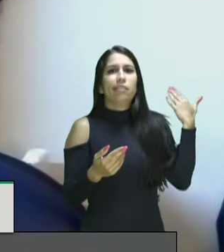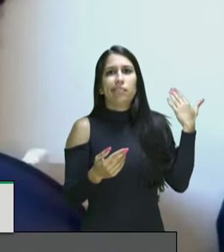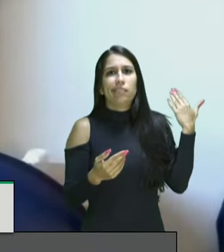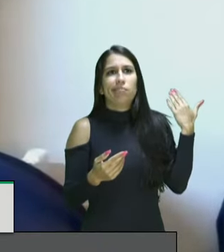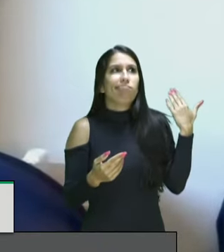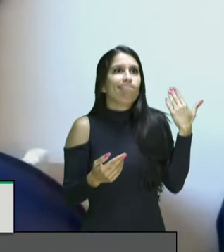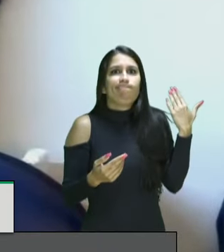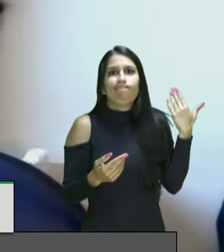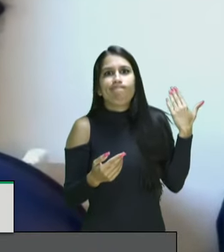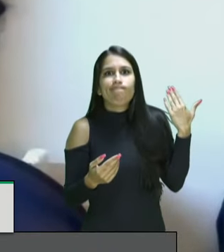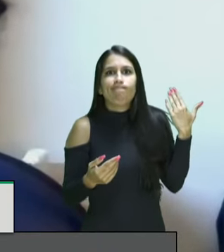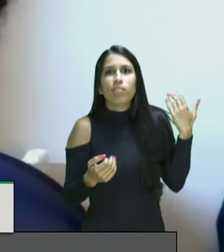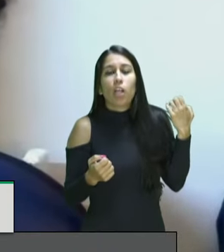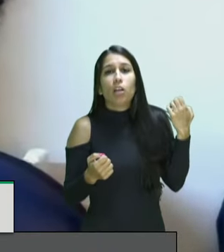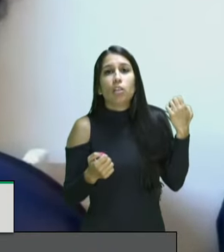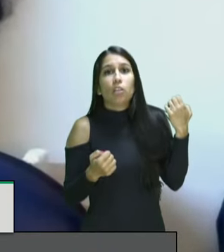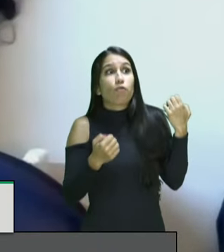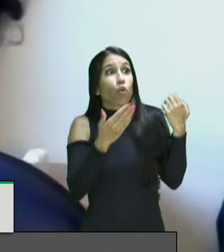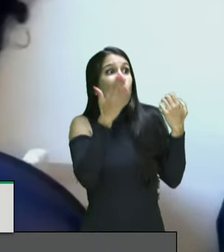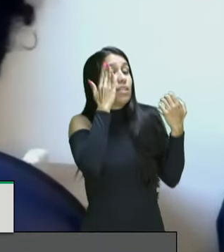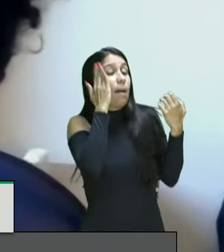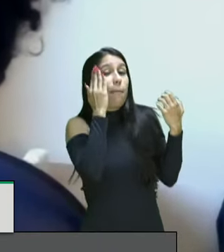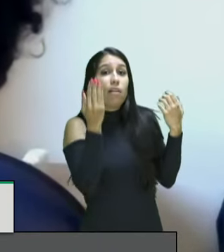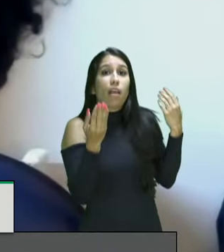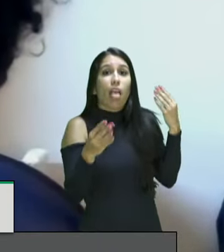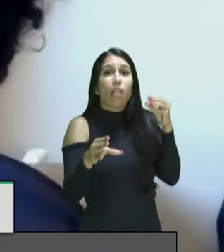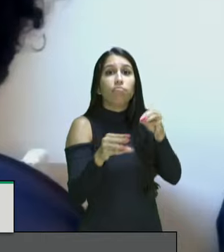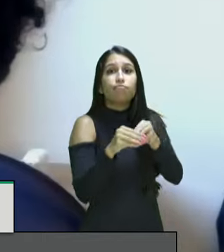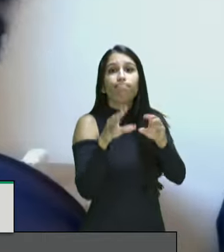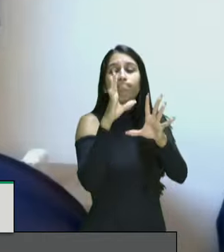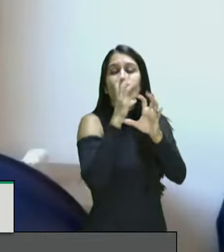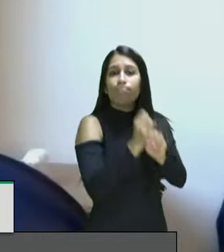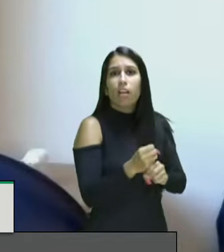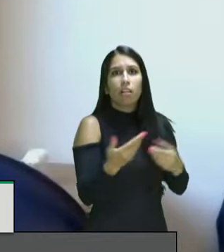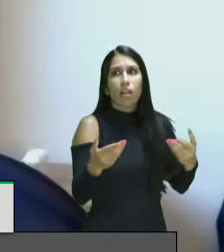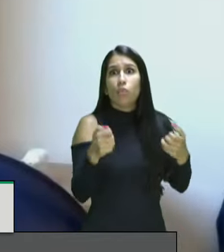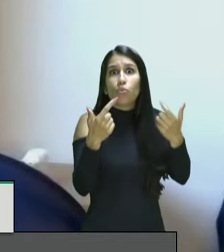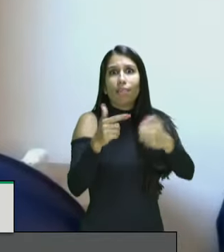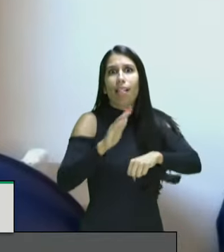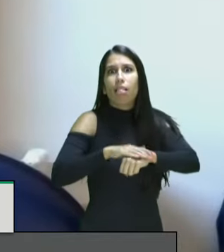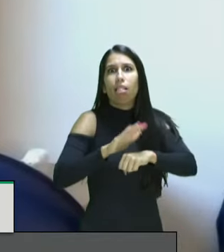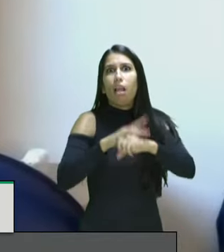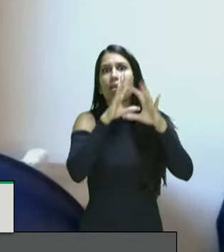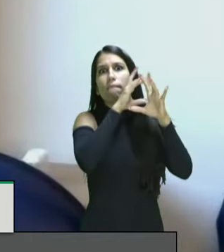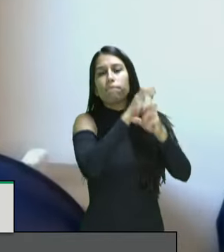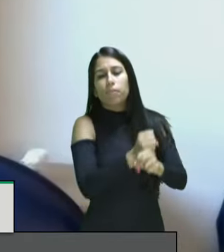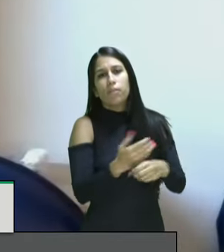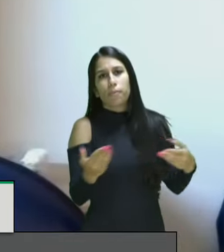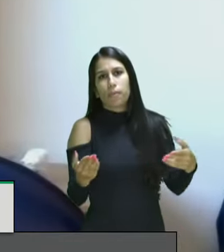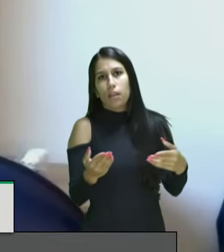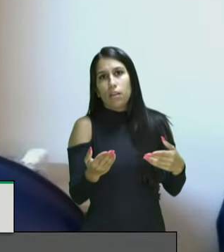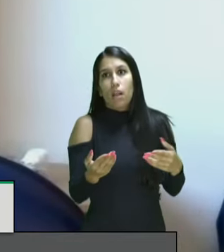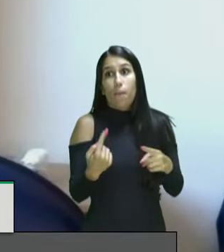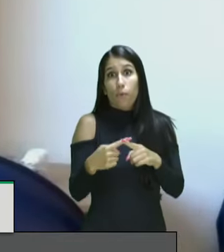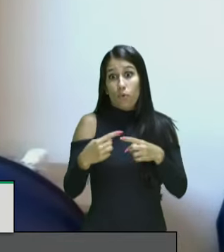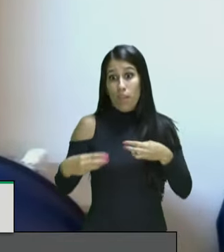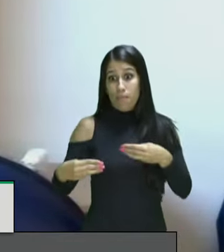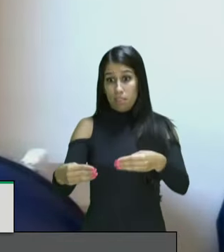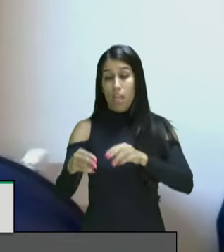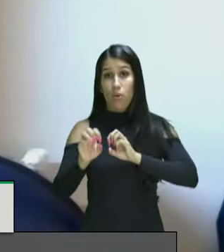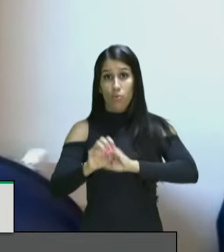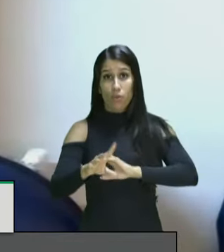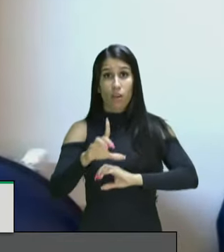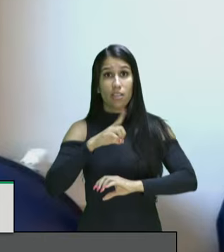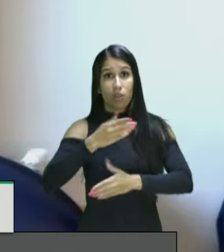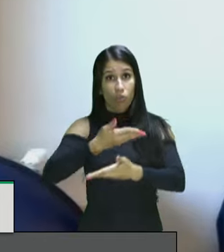apontento no pouco tempo que nos resta até 2022 e certamente não terá as condições que o Ministério da Educação antes tinha de